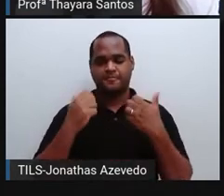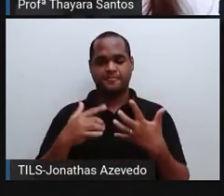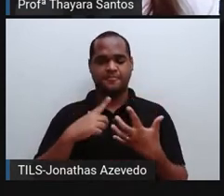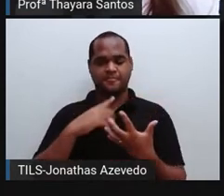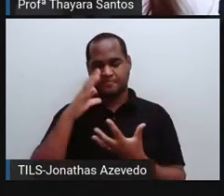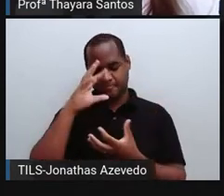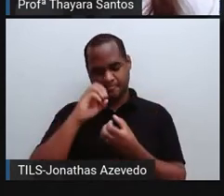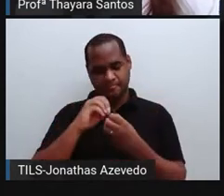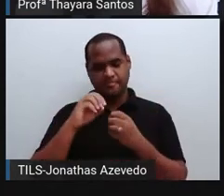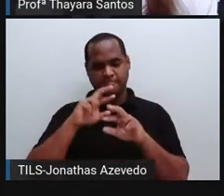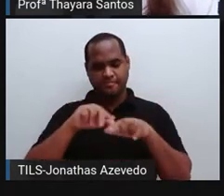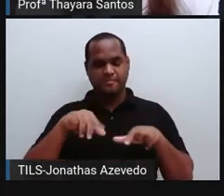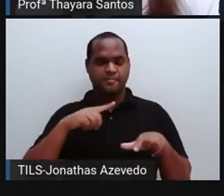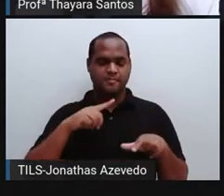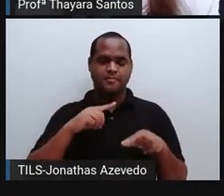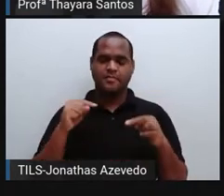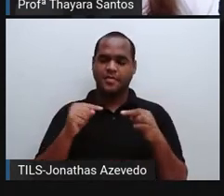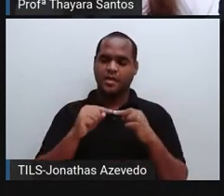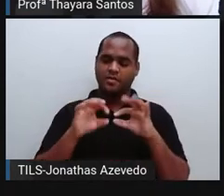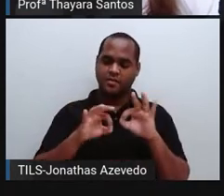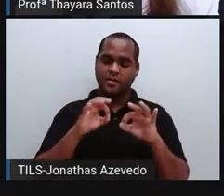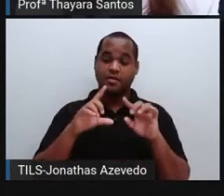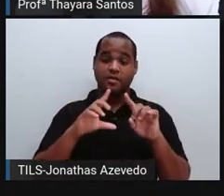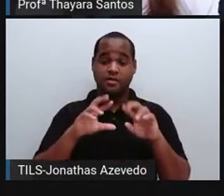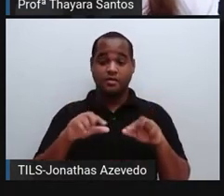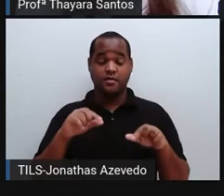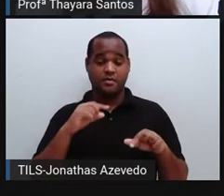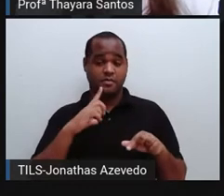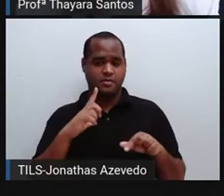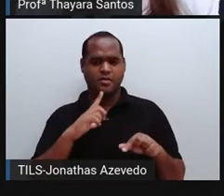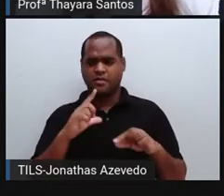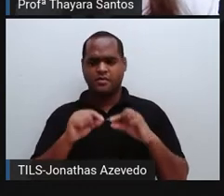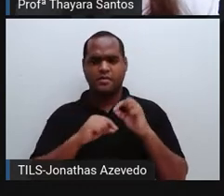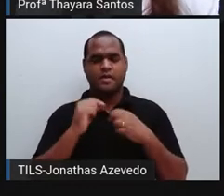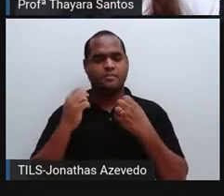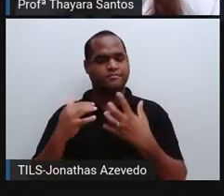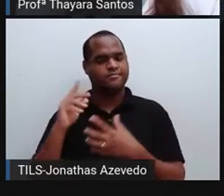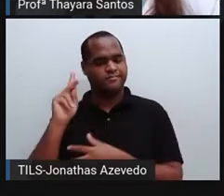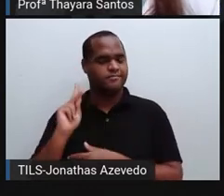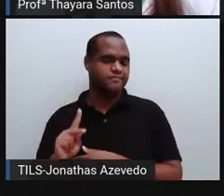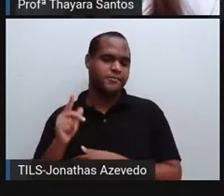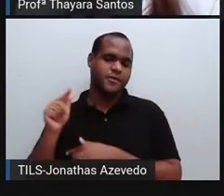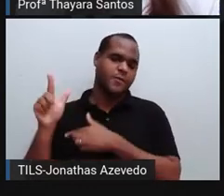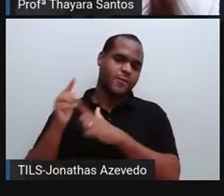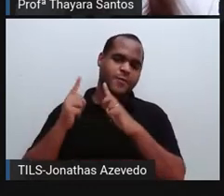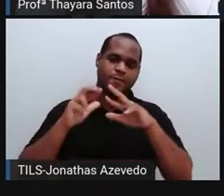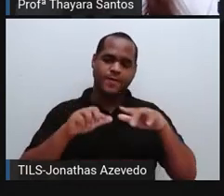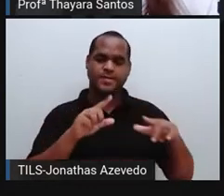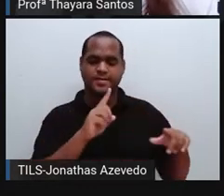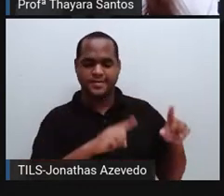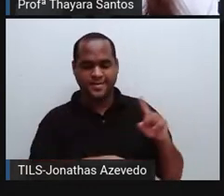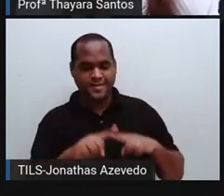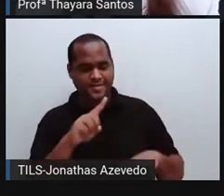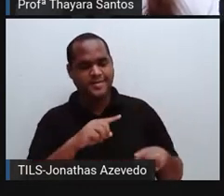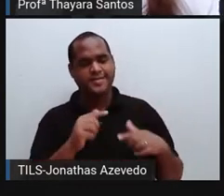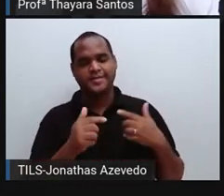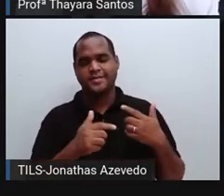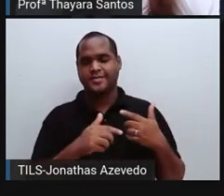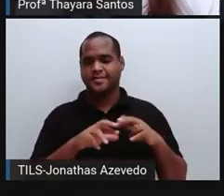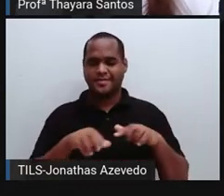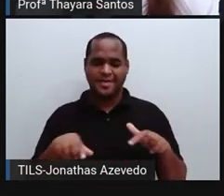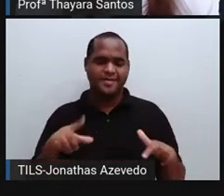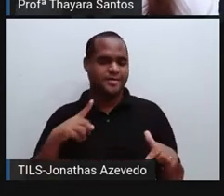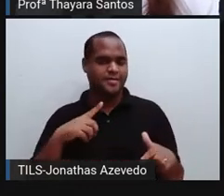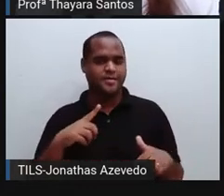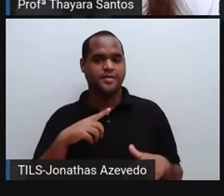regula as nossas ações voluntárias. Enquanto o sistema nervoso autônomo, ele controla as nossas atividades involuntárias. Esse